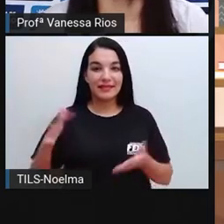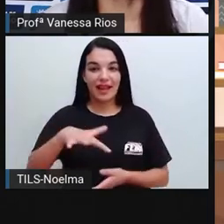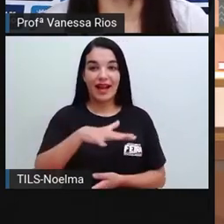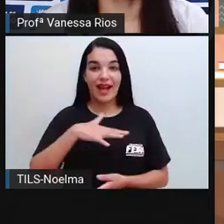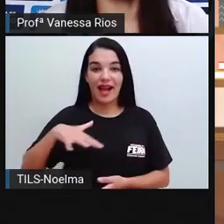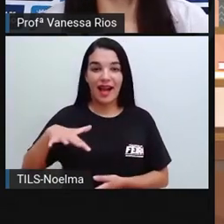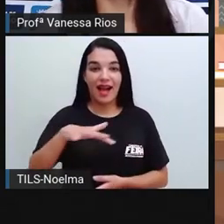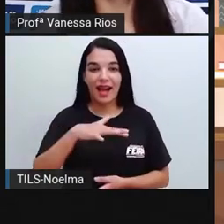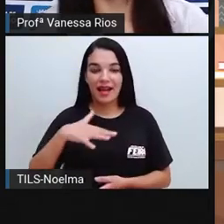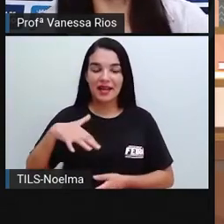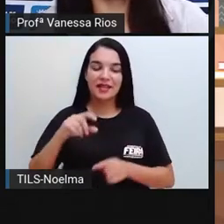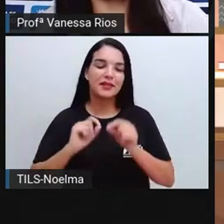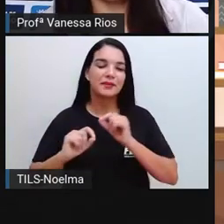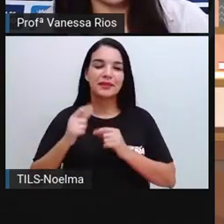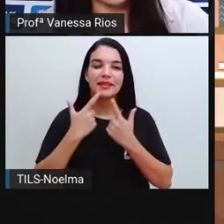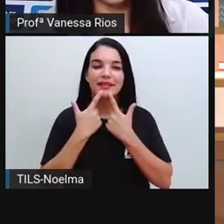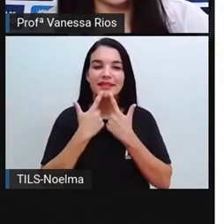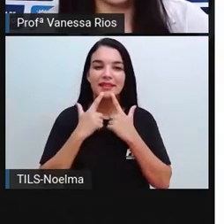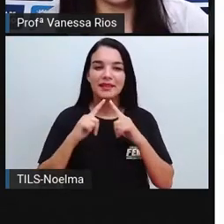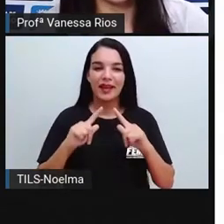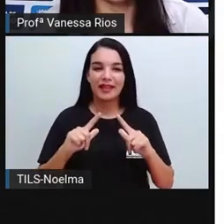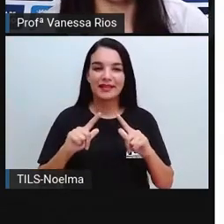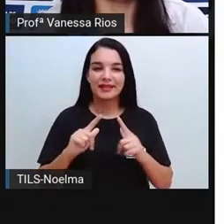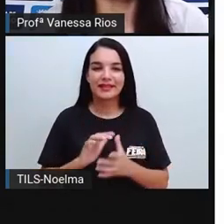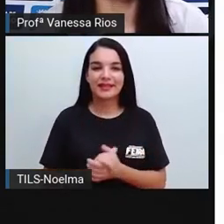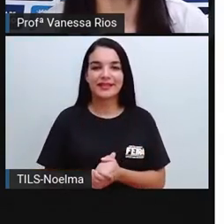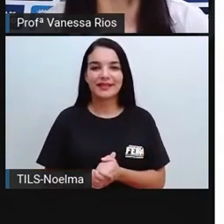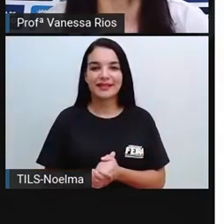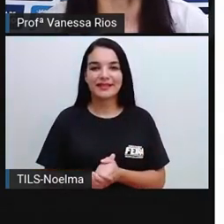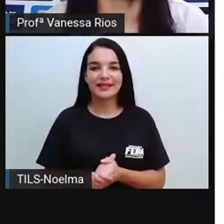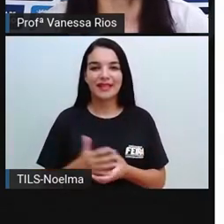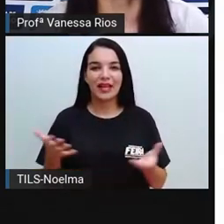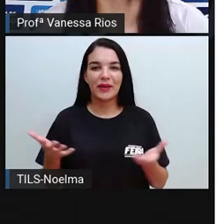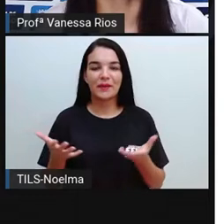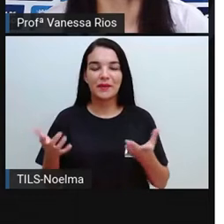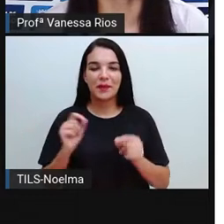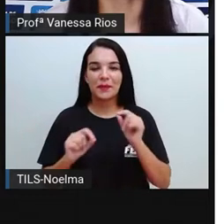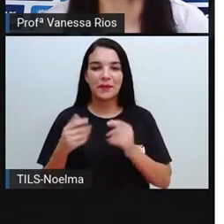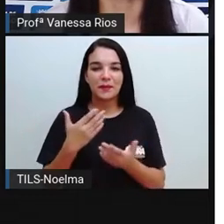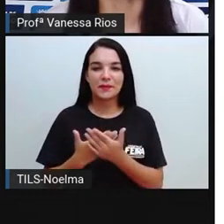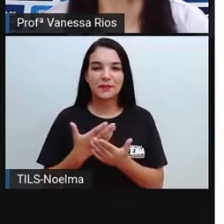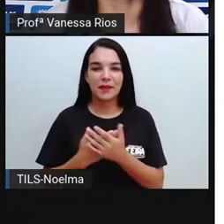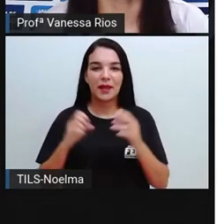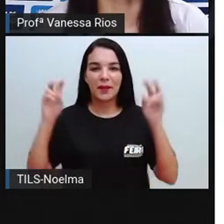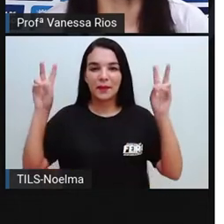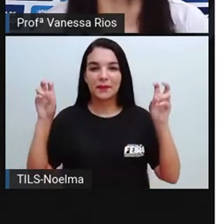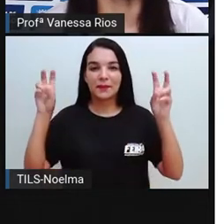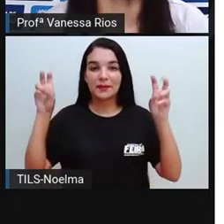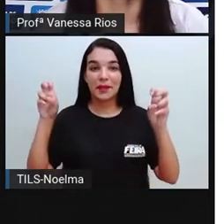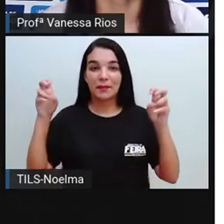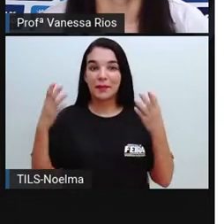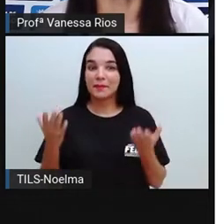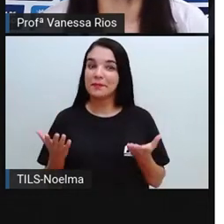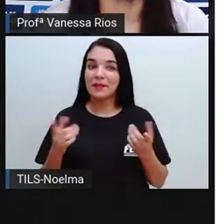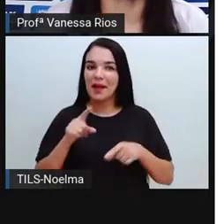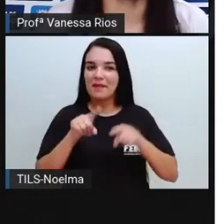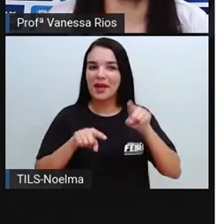nossa aula agora é de linguagens e nessa aula de linguagens nós vamos estudar sobre